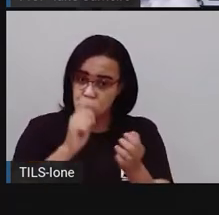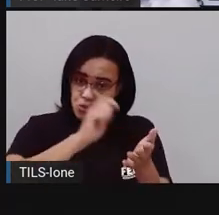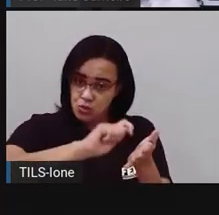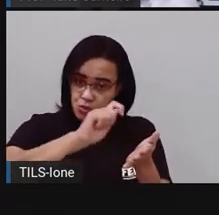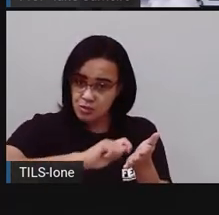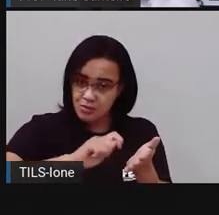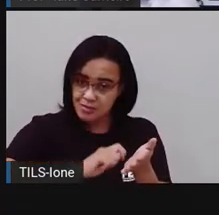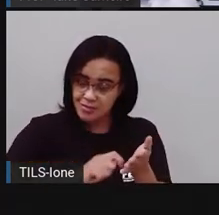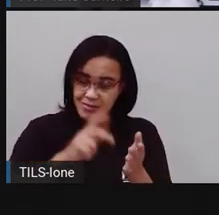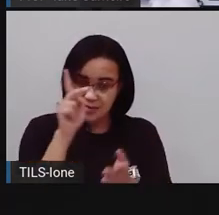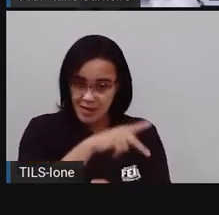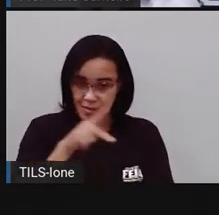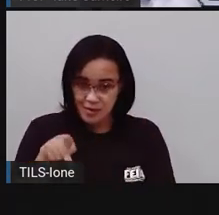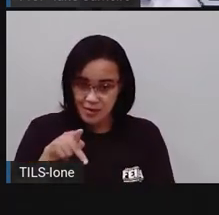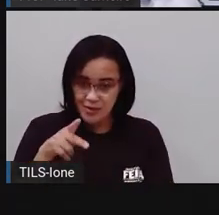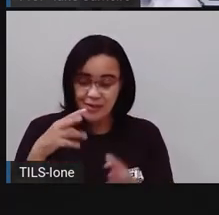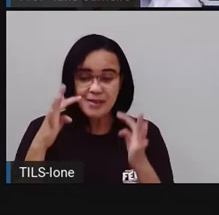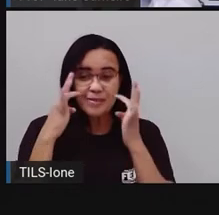escrevendo.